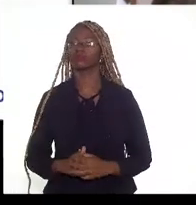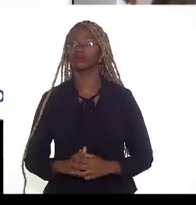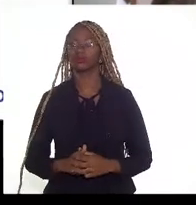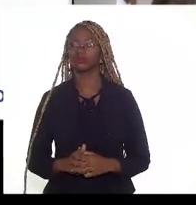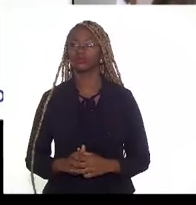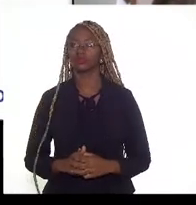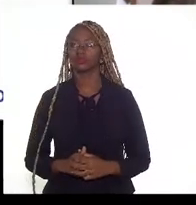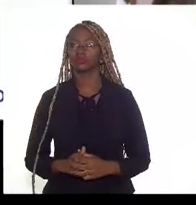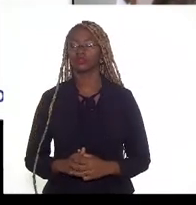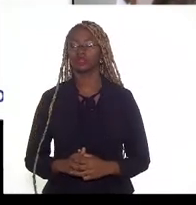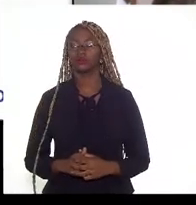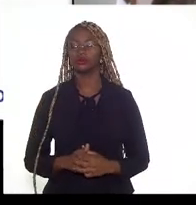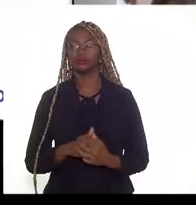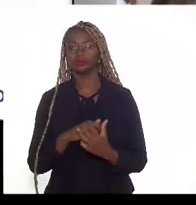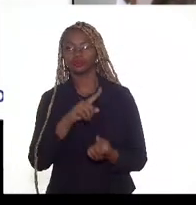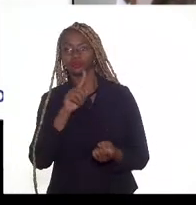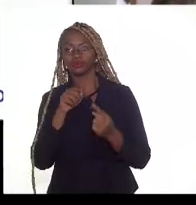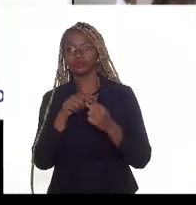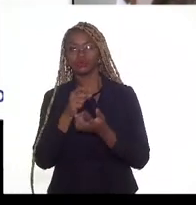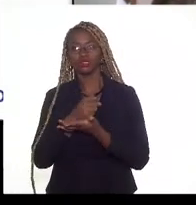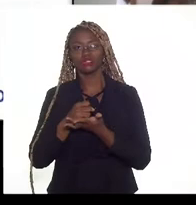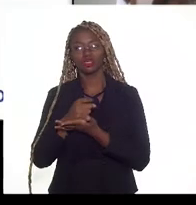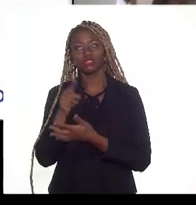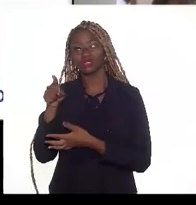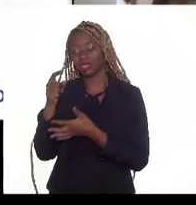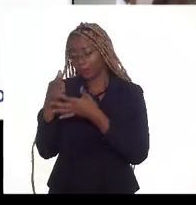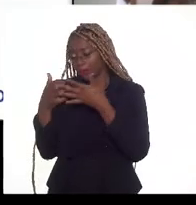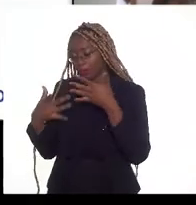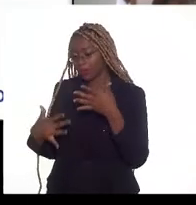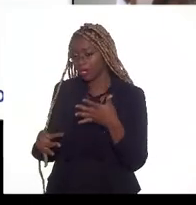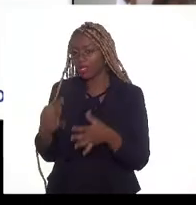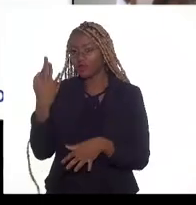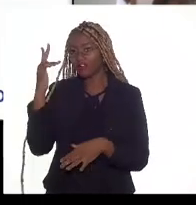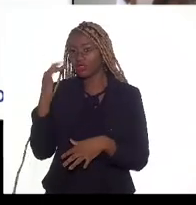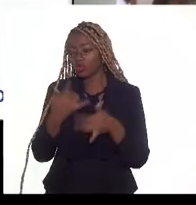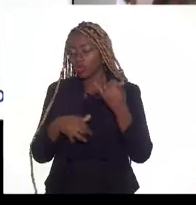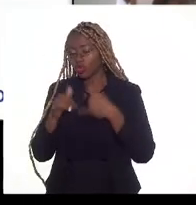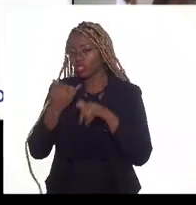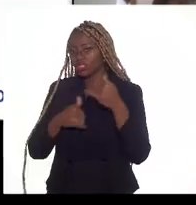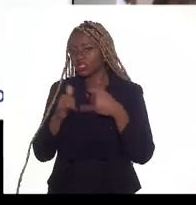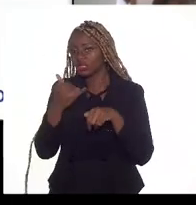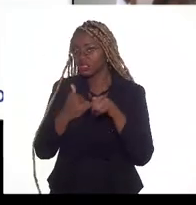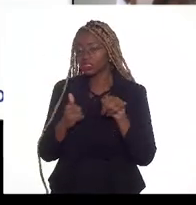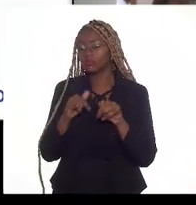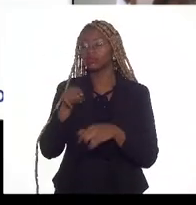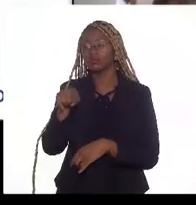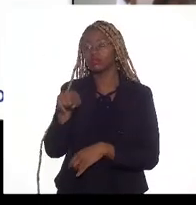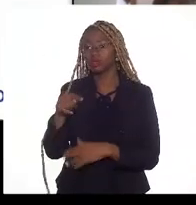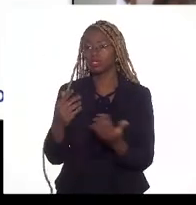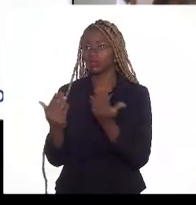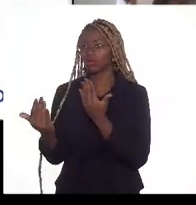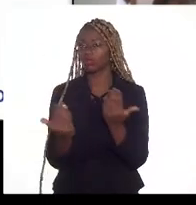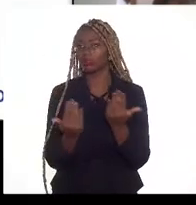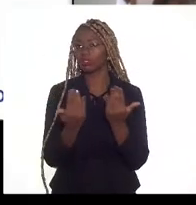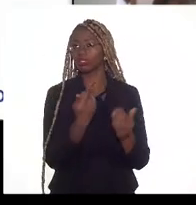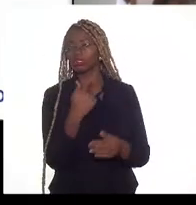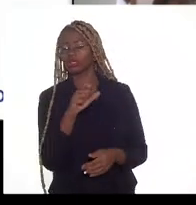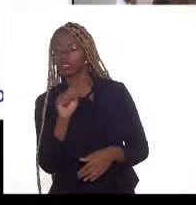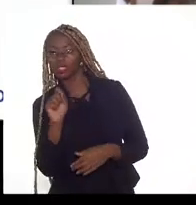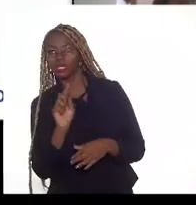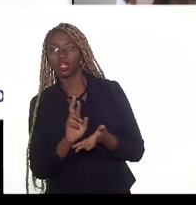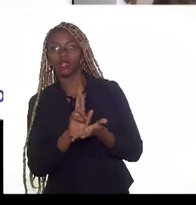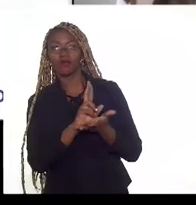com base nessas características fisioquímicas do gás em comparação com o gás de referência internacional,